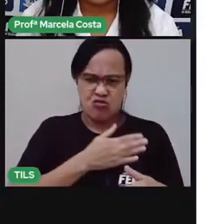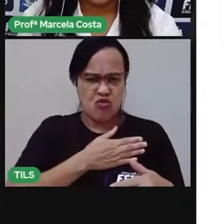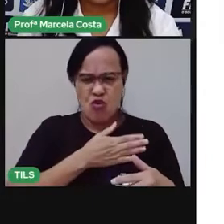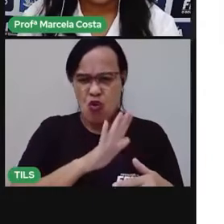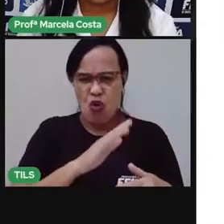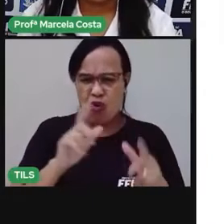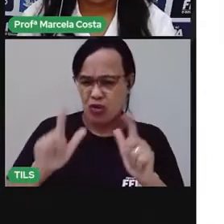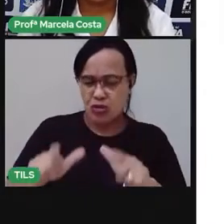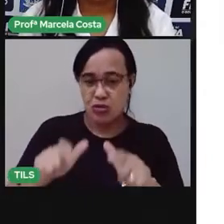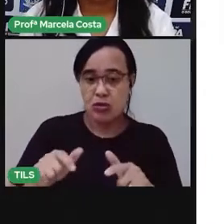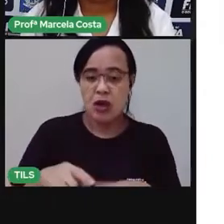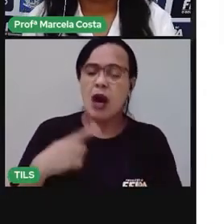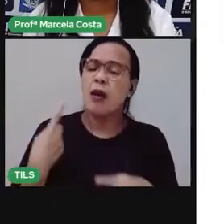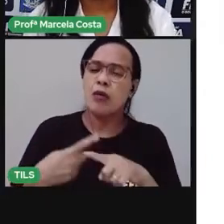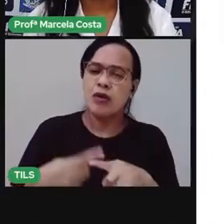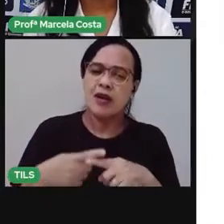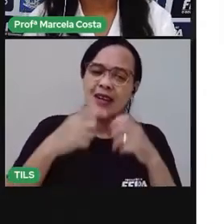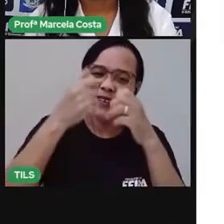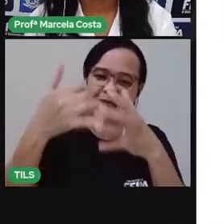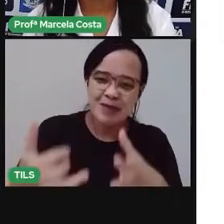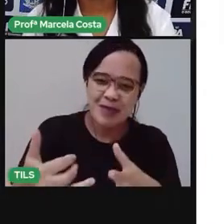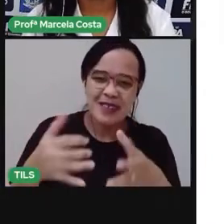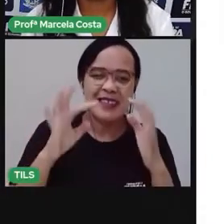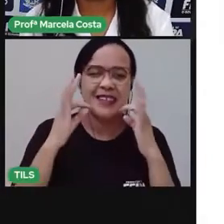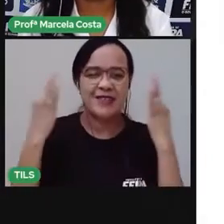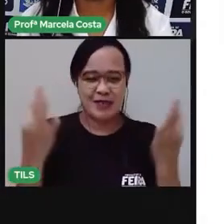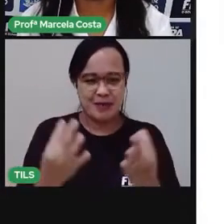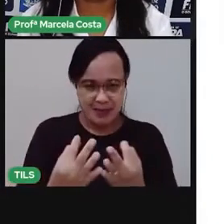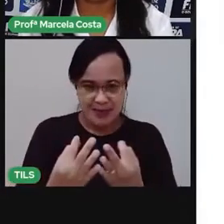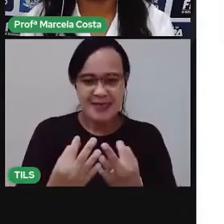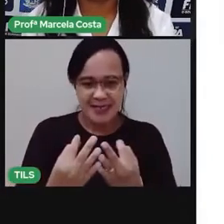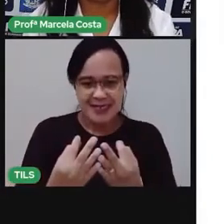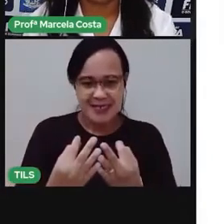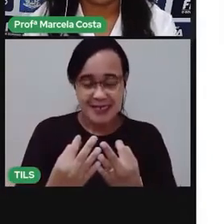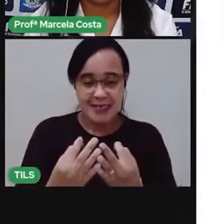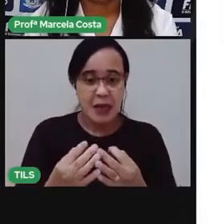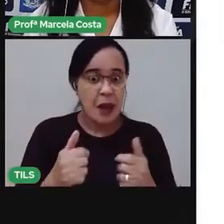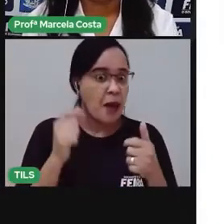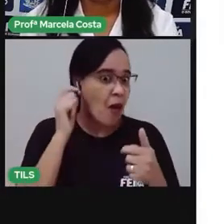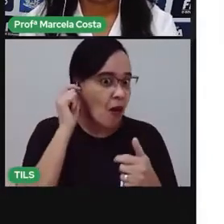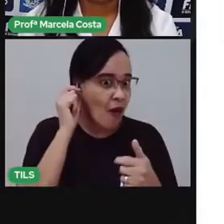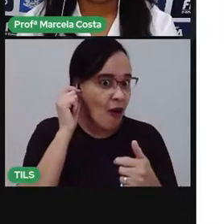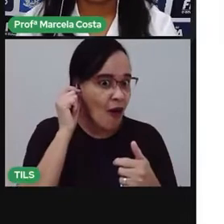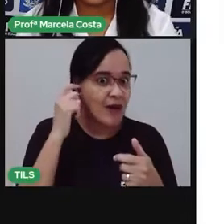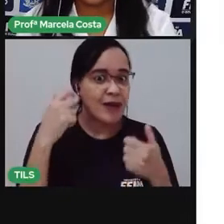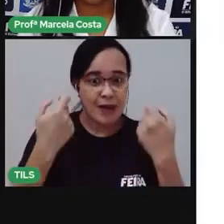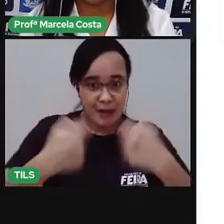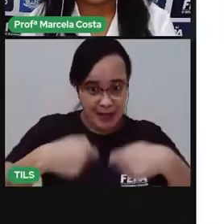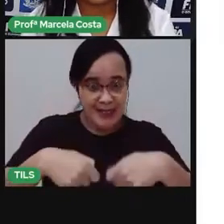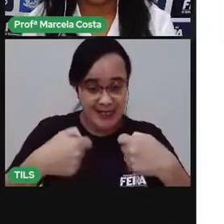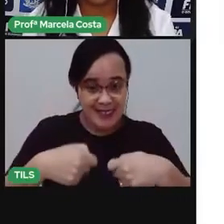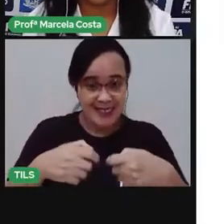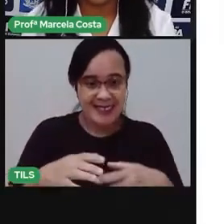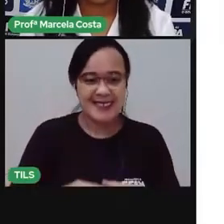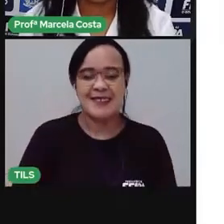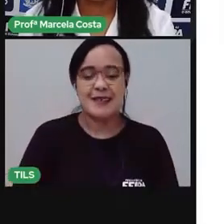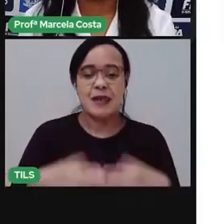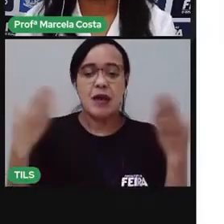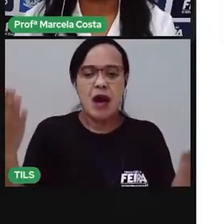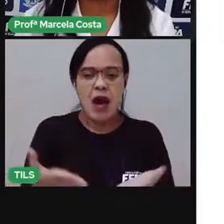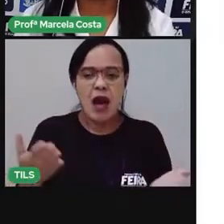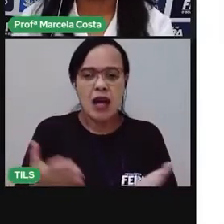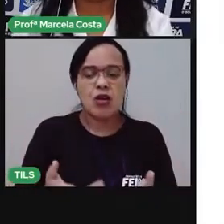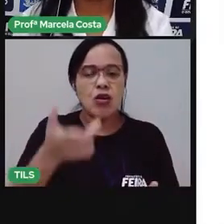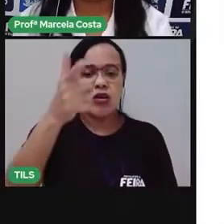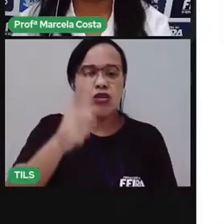A fricha, tá bom? Agora, crianças, vamos recapitular o assunto que a gente viu nessa aula de hoje.